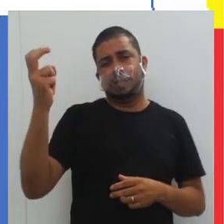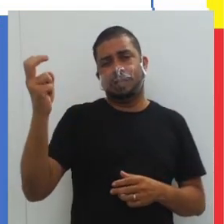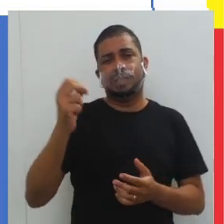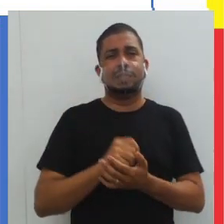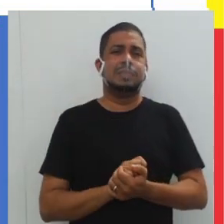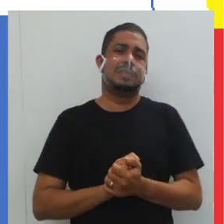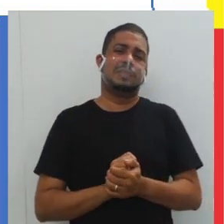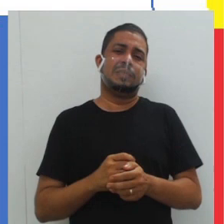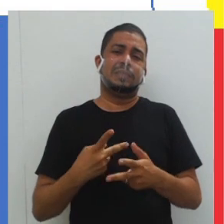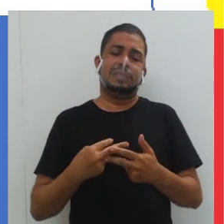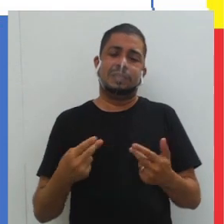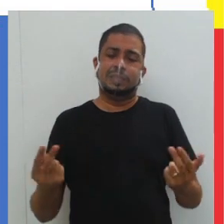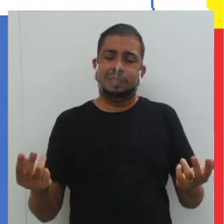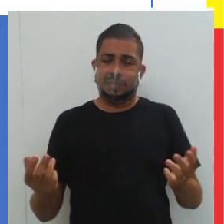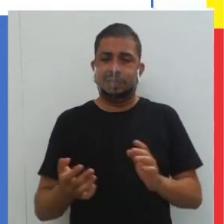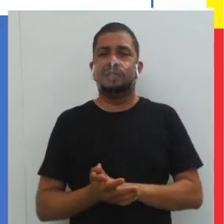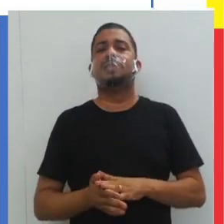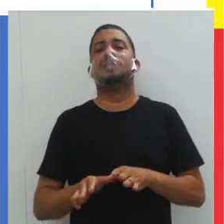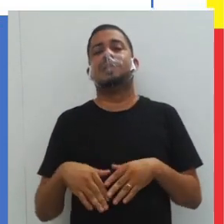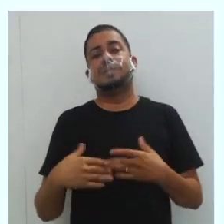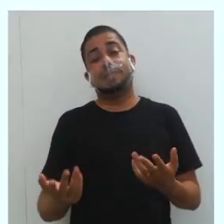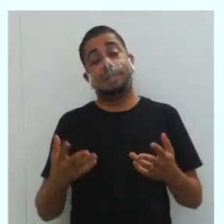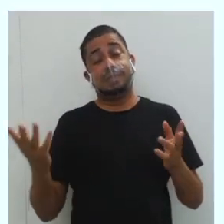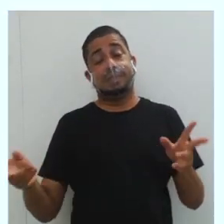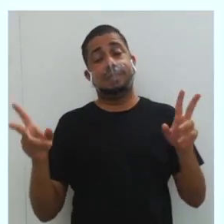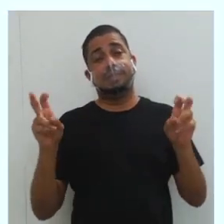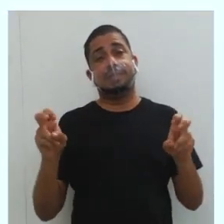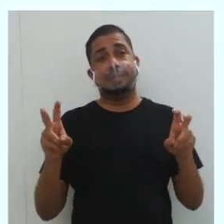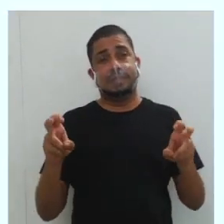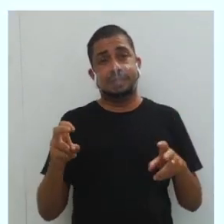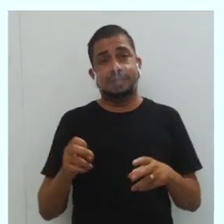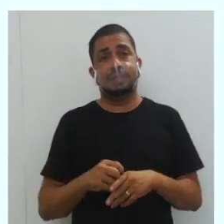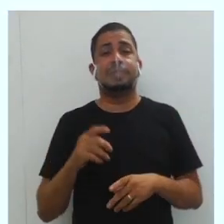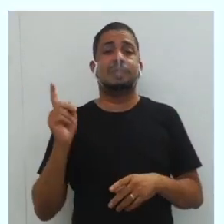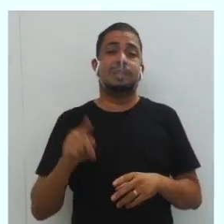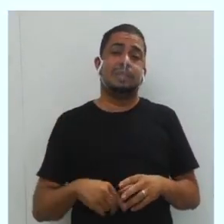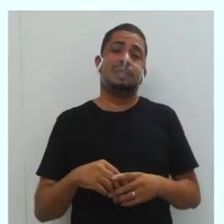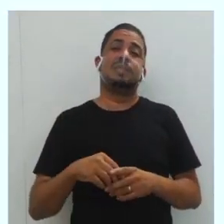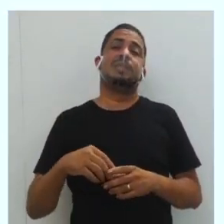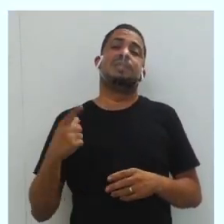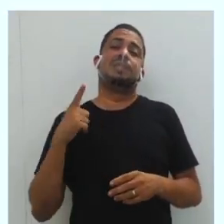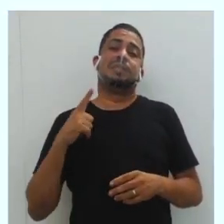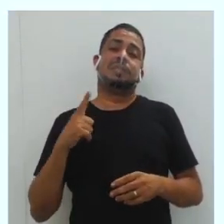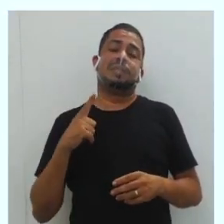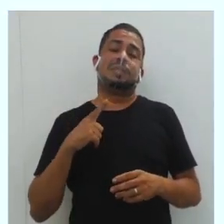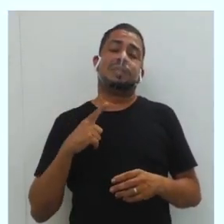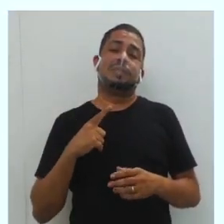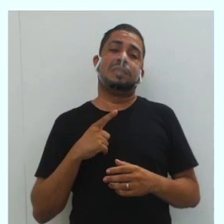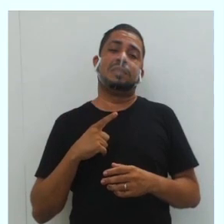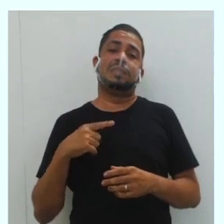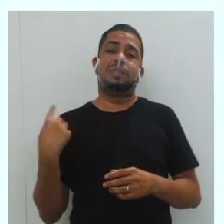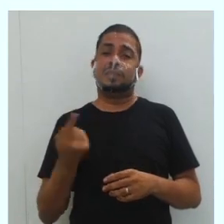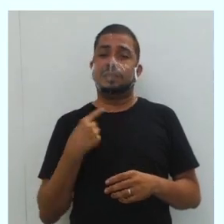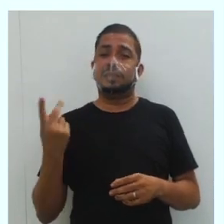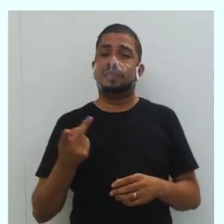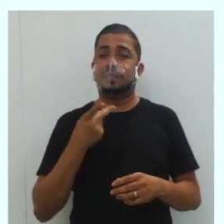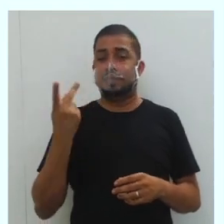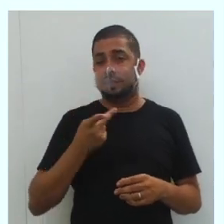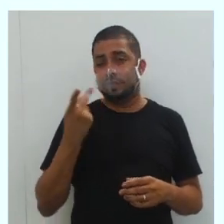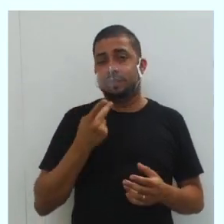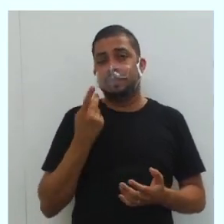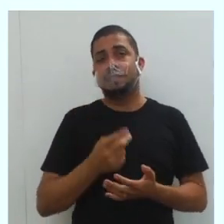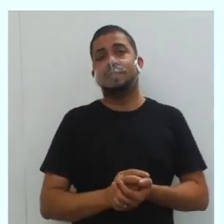culturais, etc. Então, esses motivos aí são aqueles que, boa parte, aquilo que nós